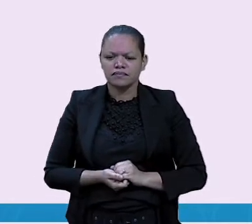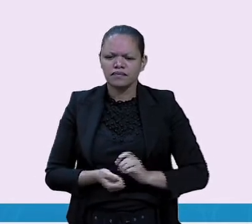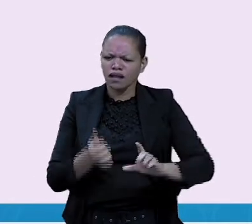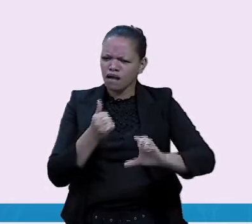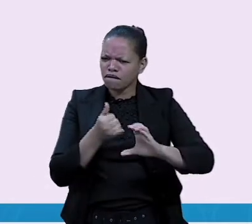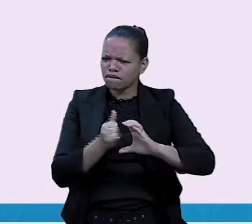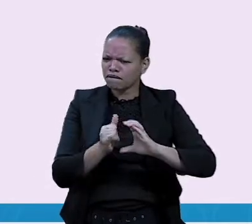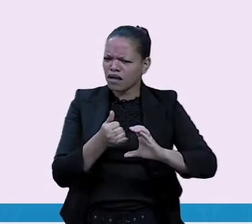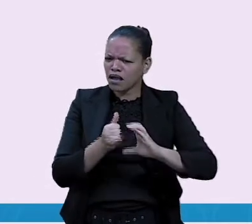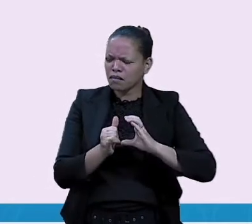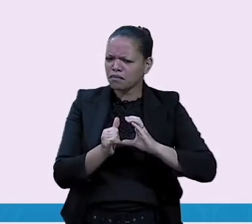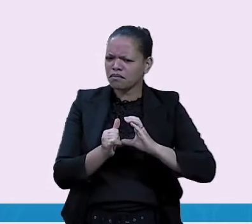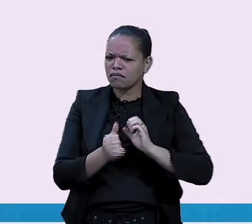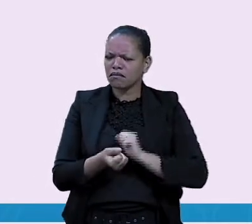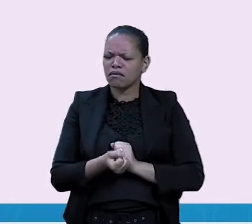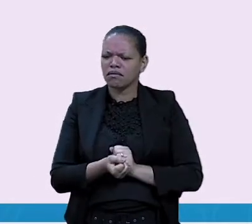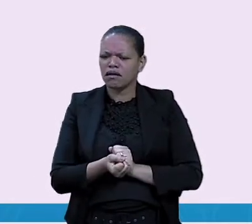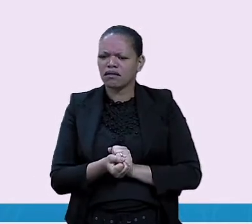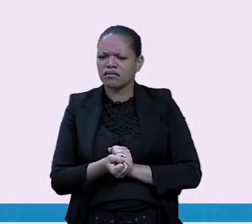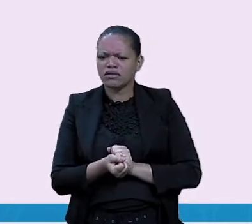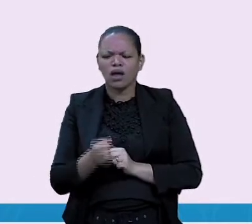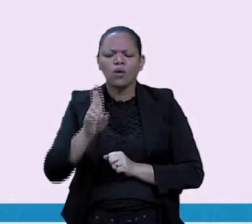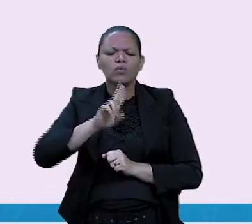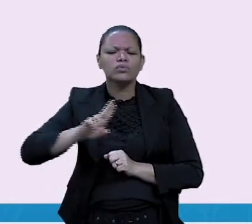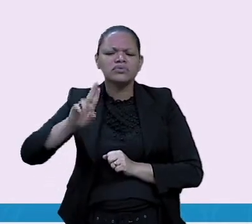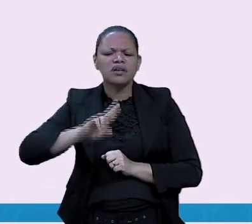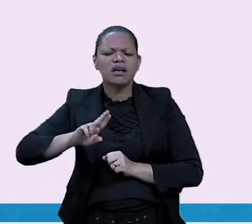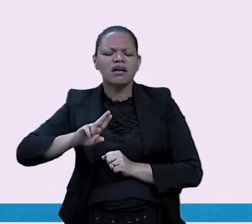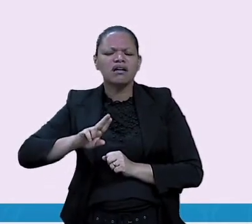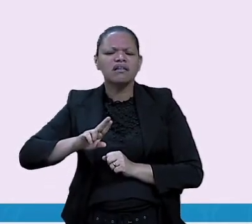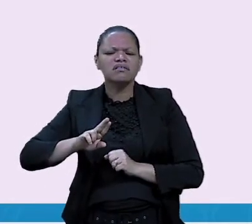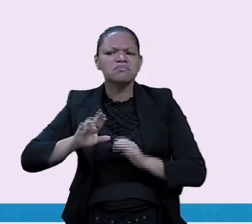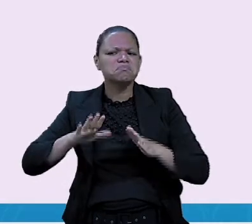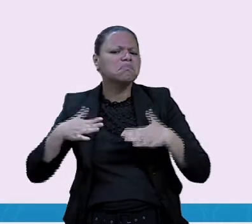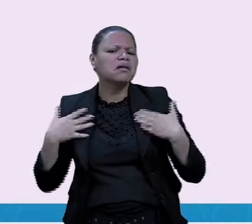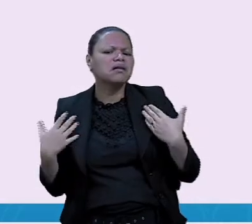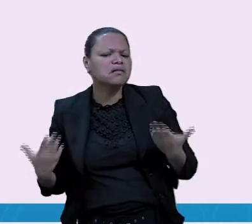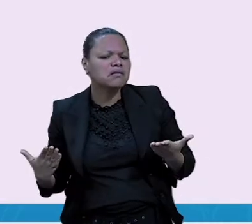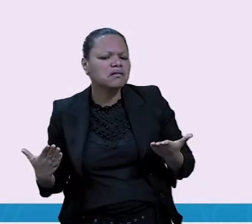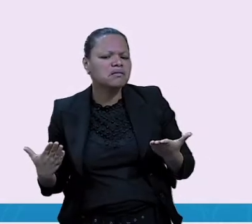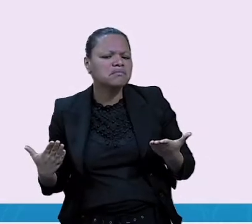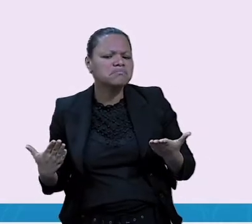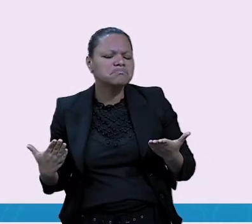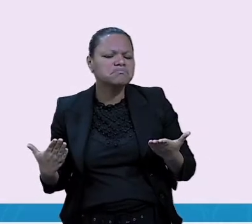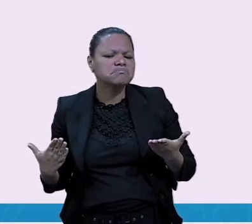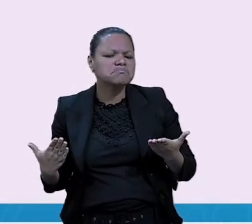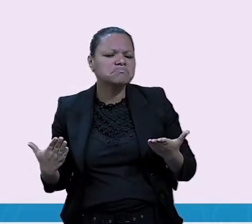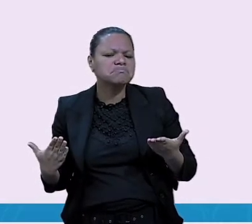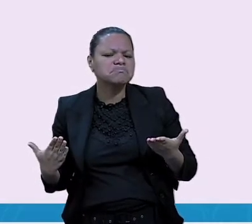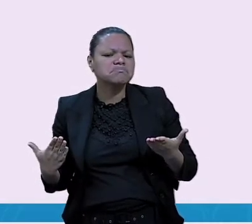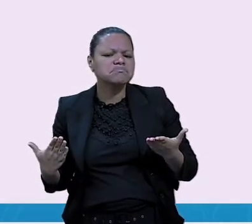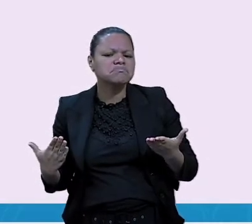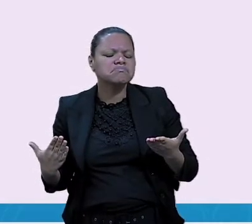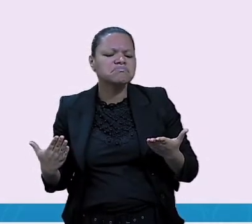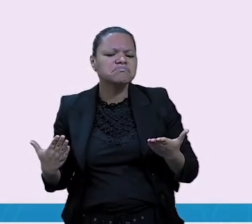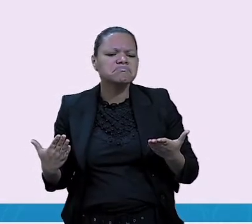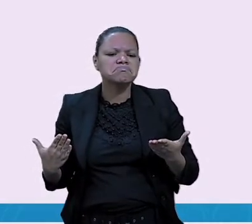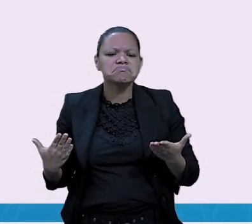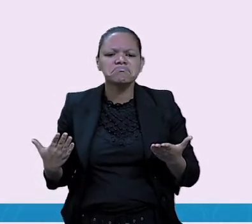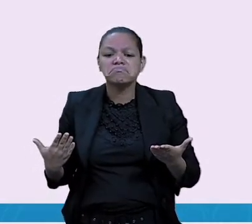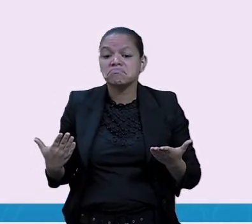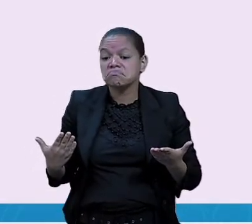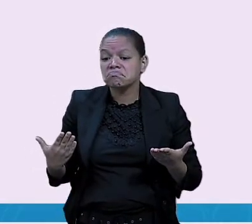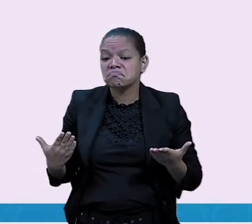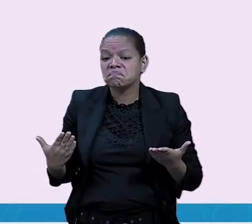fábula? Eu tenho três alternativas aqui, ó. E uma só correta. Ela serve simplesmente